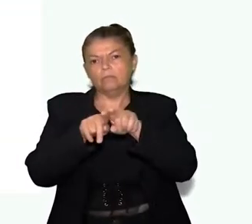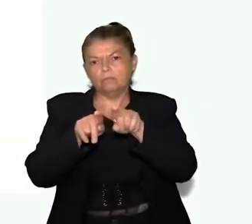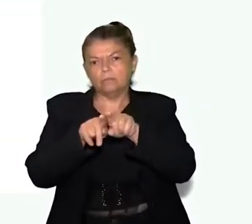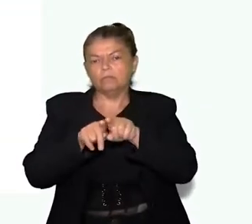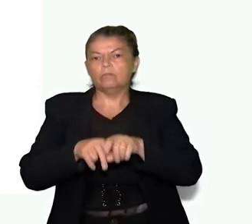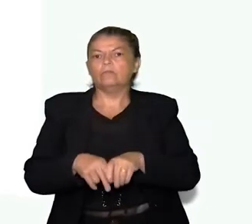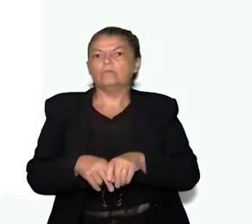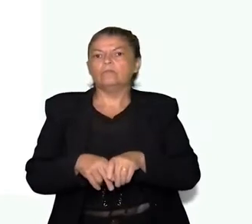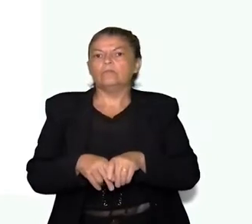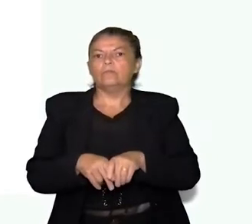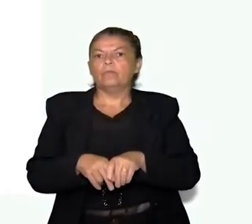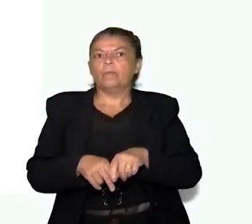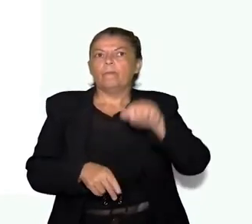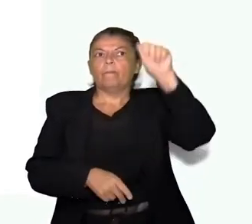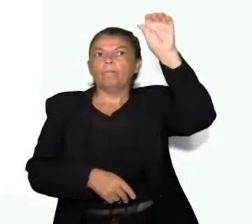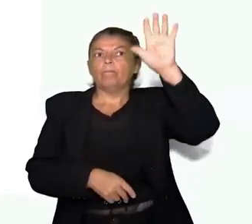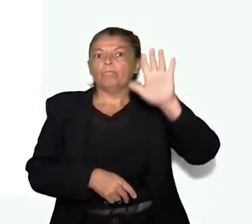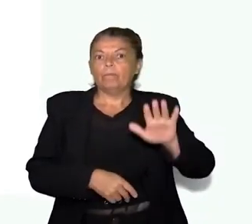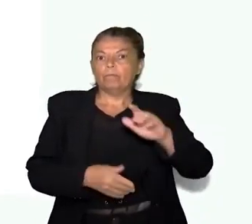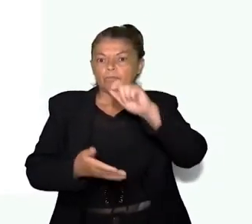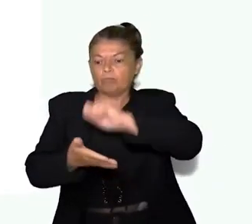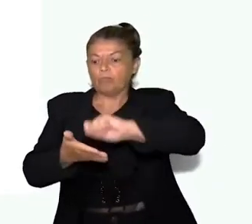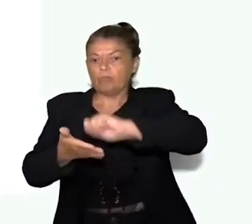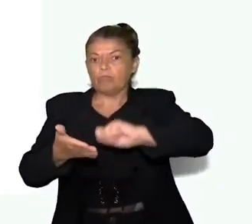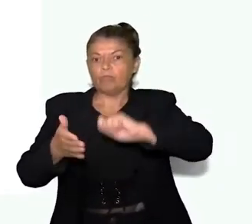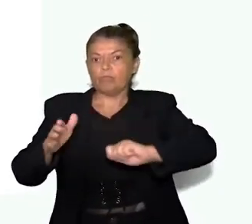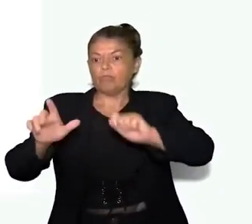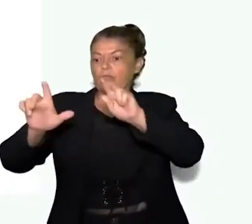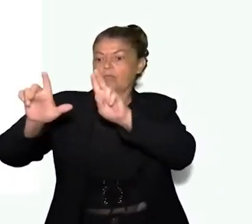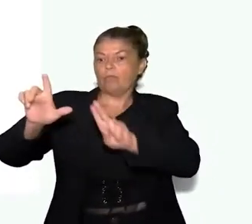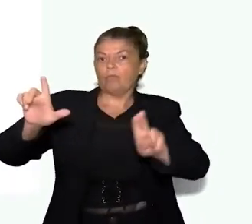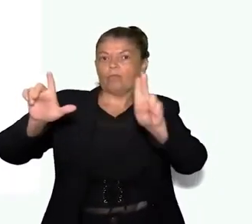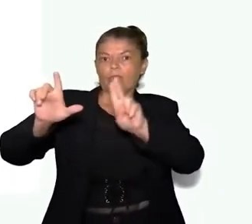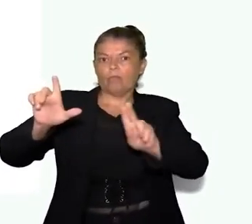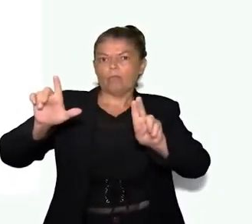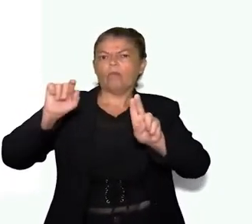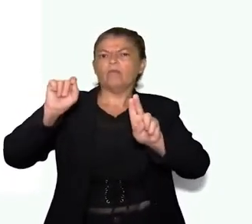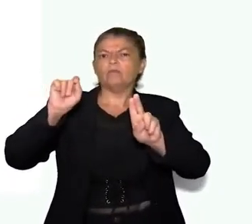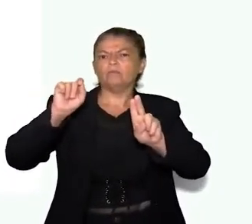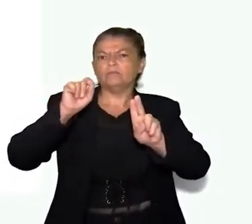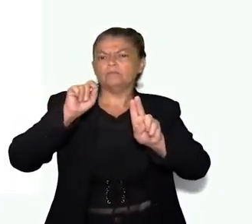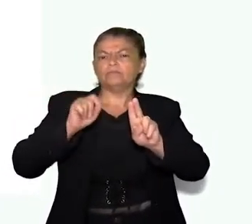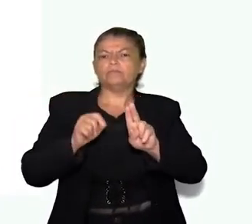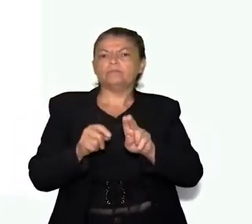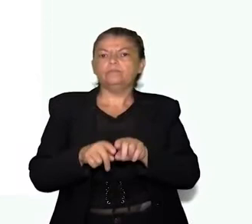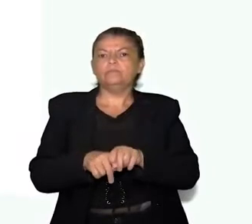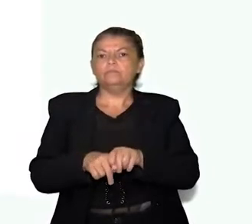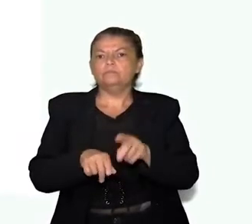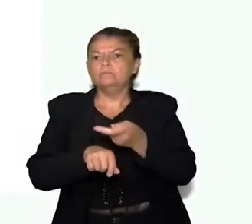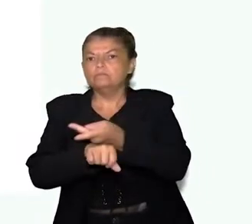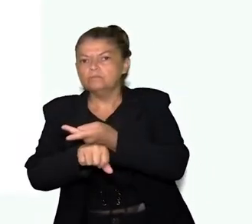Mapa com legenda. Esse mapa com legenda, geralmente, está disponível para fazer levantamento,